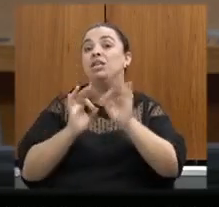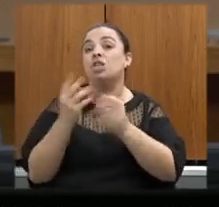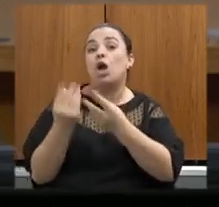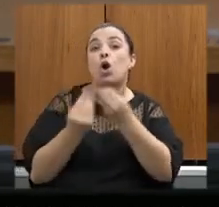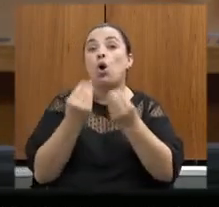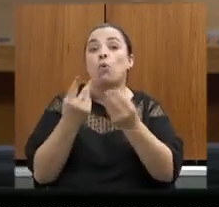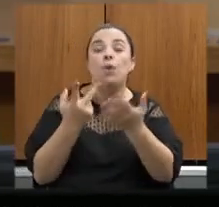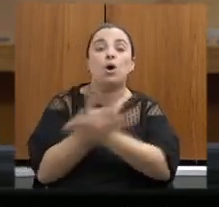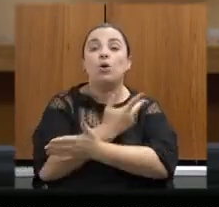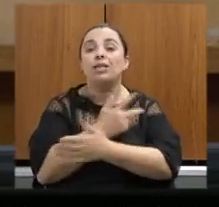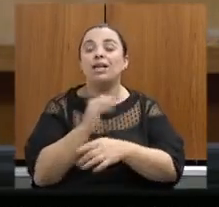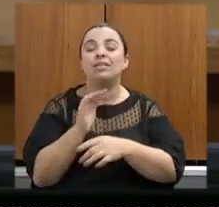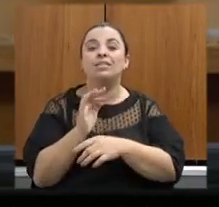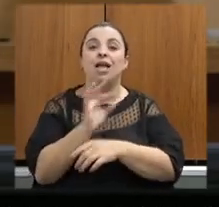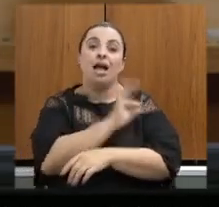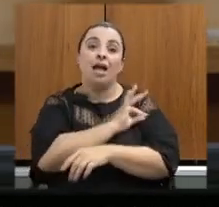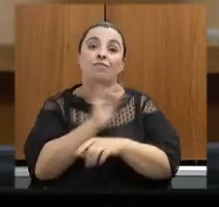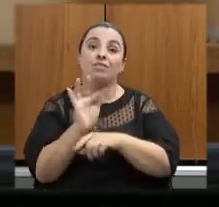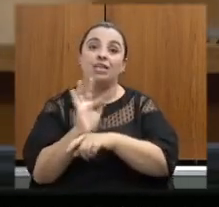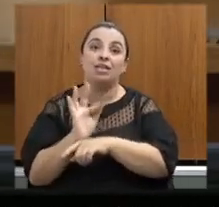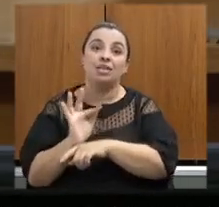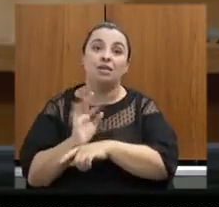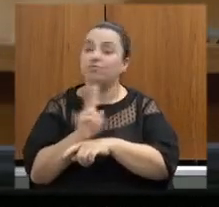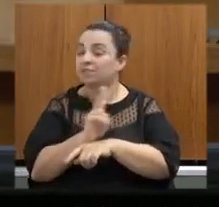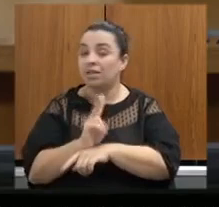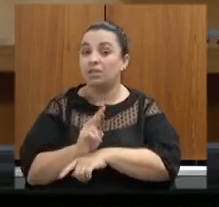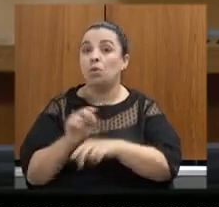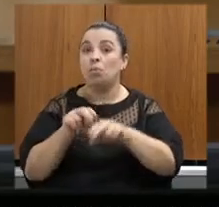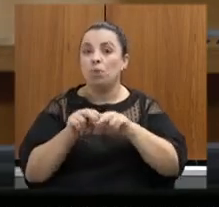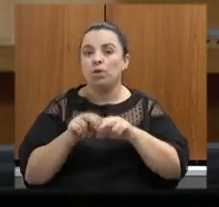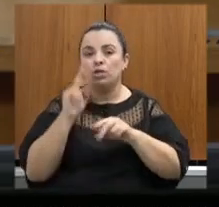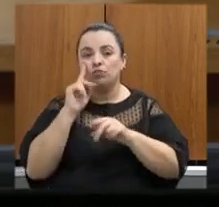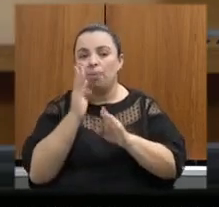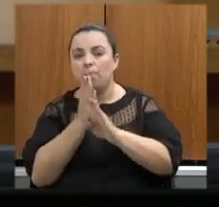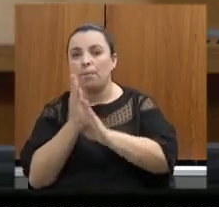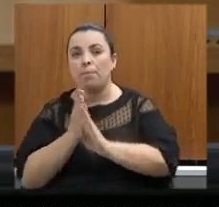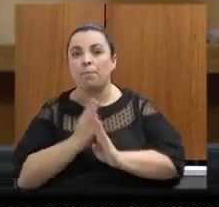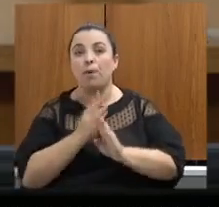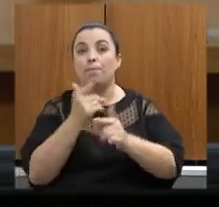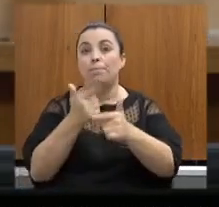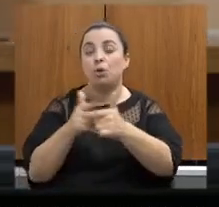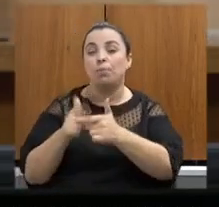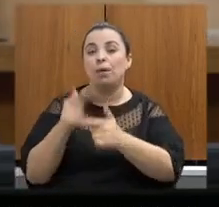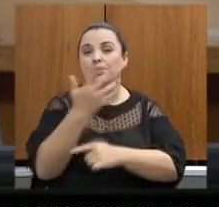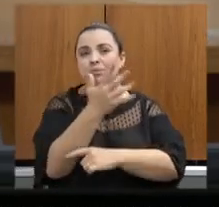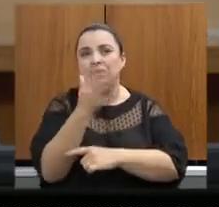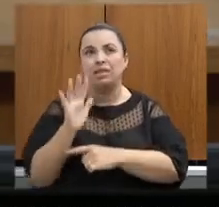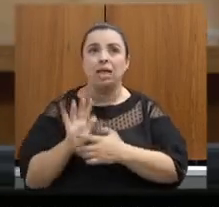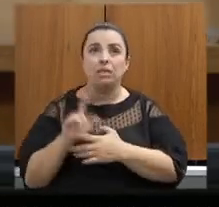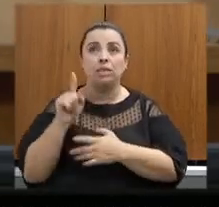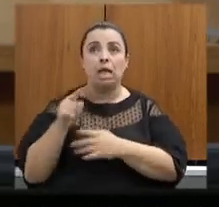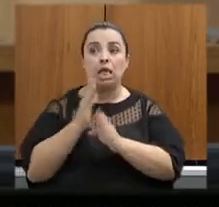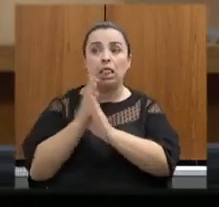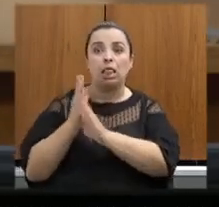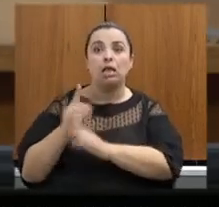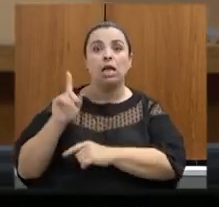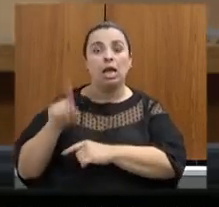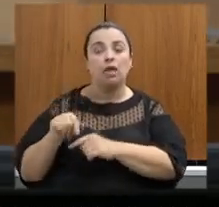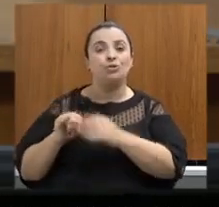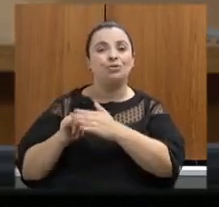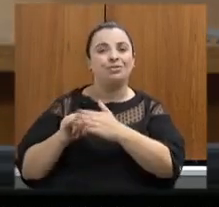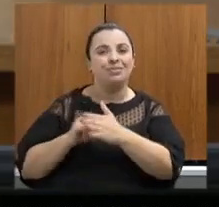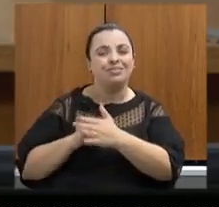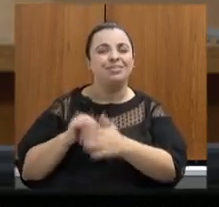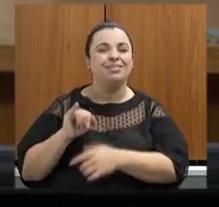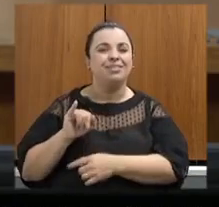problemas ambientais identificados pelos dados gerados pelo Instituto Estadual de Florestas pela FEAM pela SEMAD e pelo